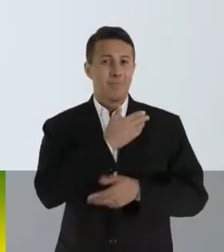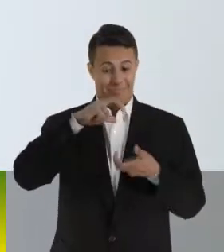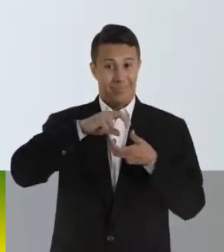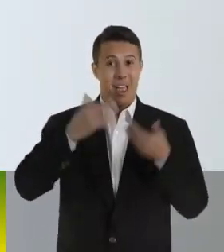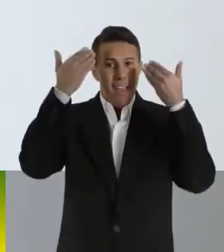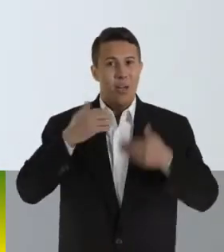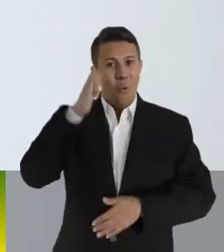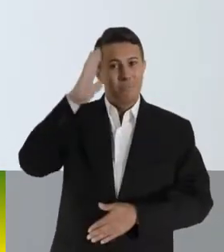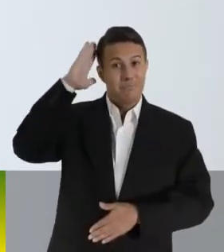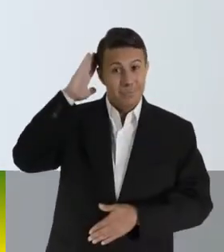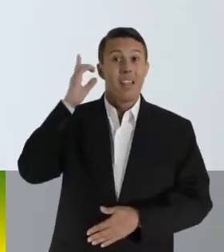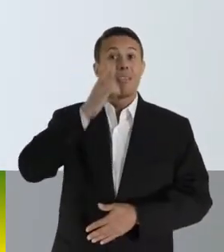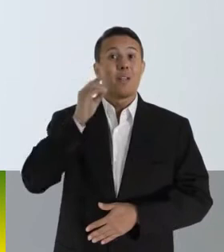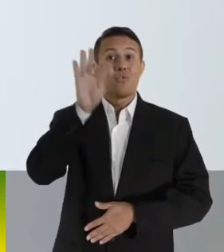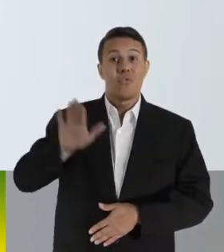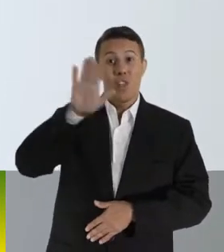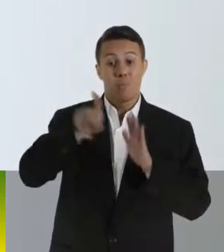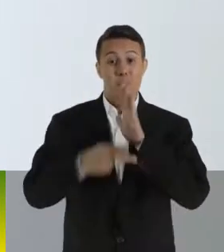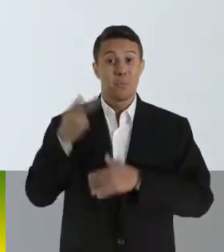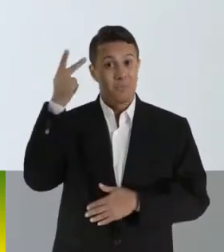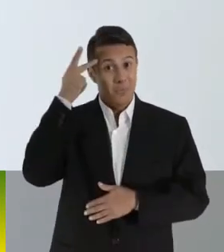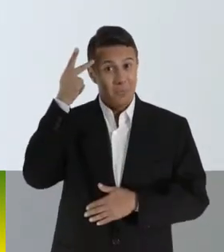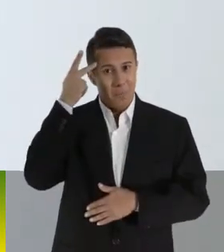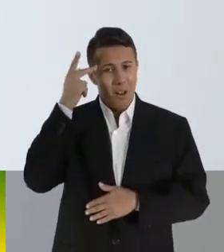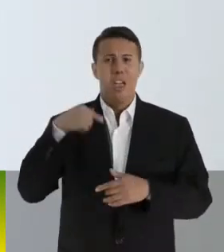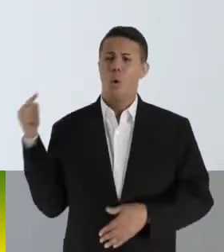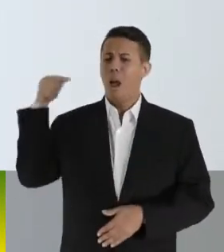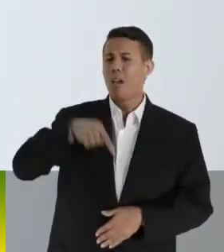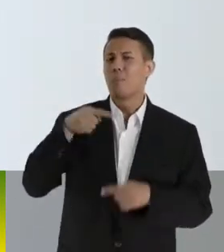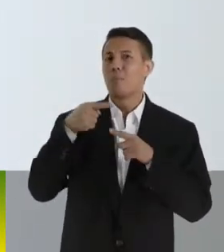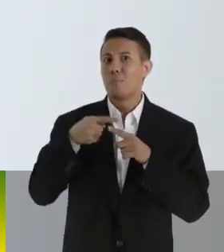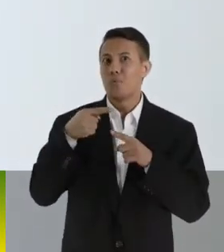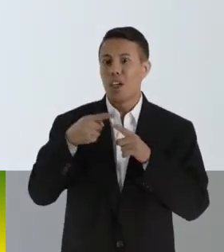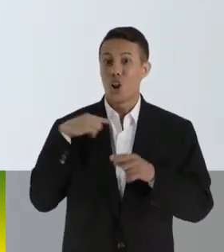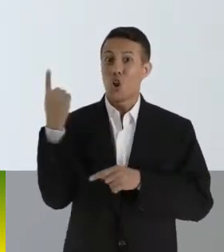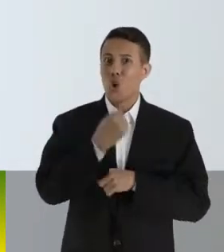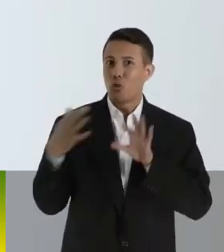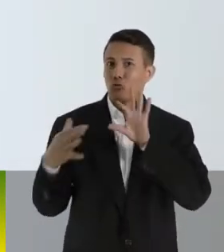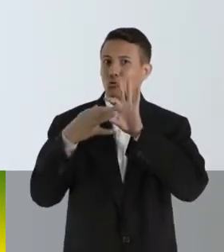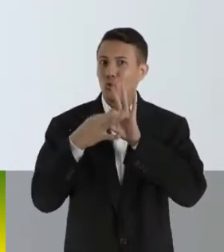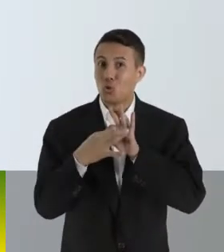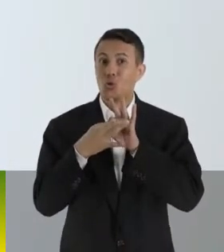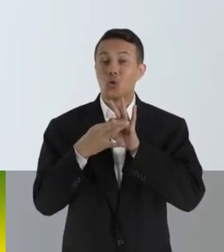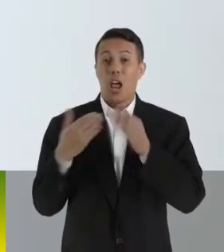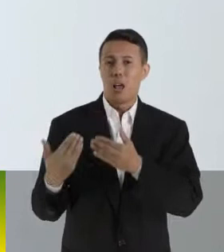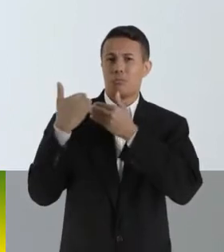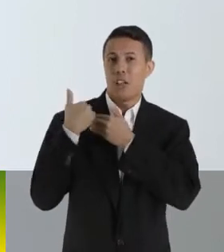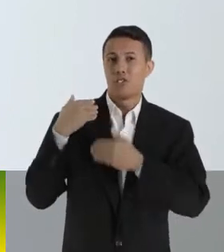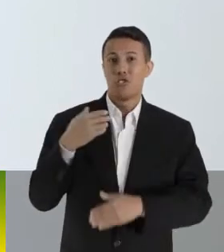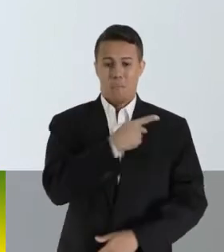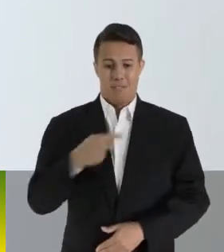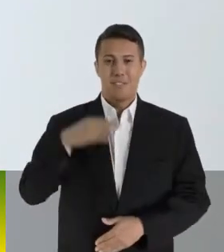Olá, amigos do Aliança. Eu sou Eduardo Bolsonaro, deputado federal por São Paulo. E eu estou aqui hoje para, junto contigo, cumprir uma